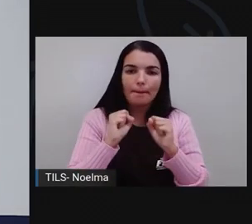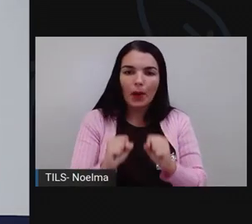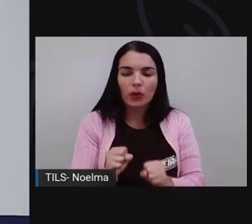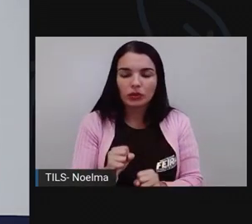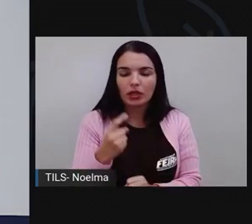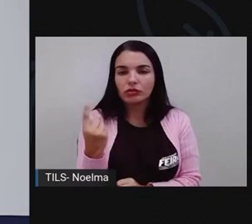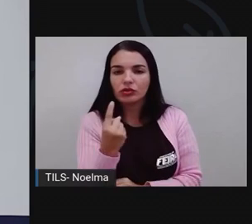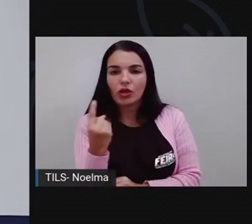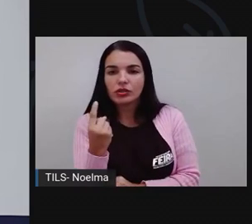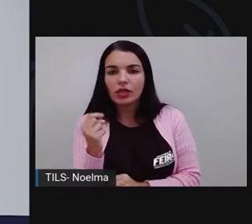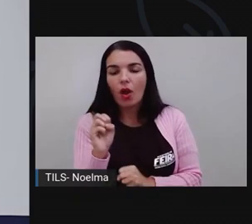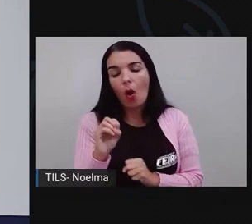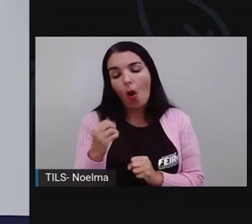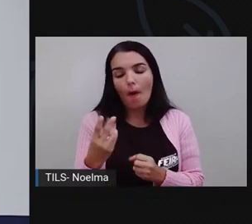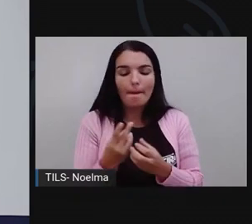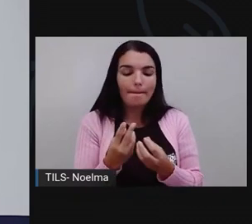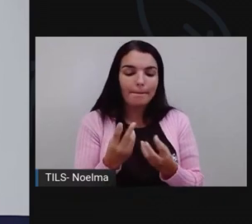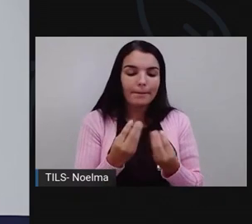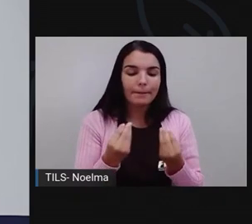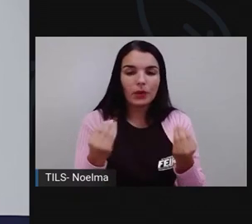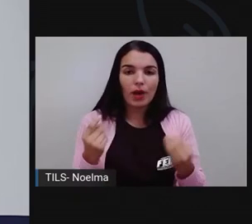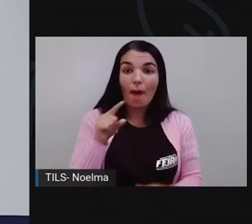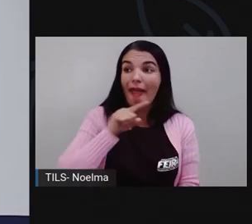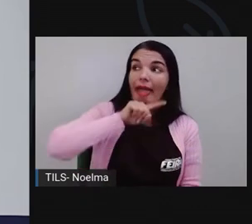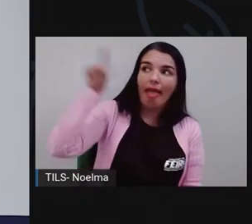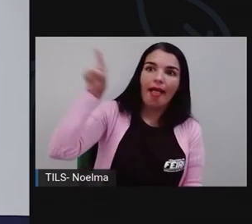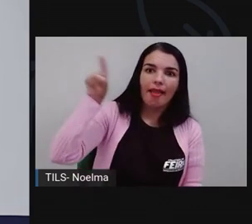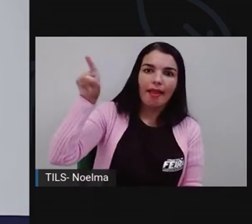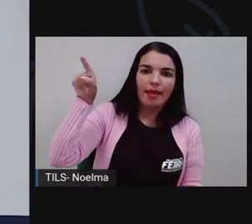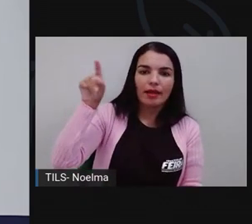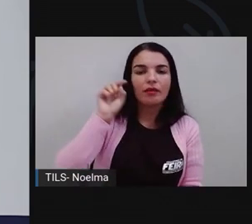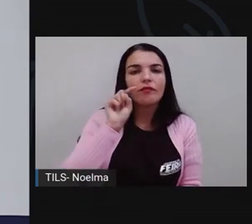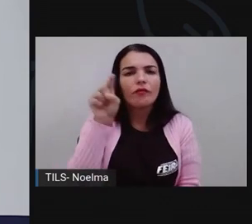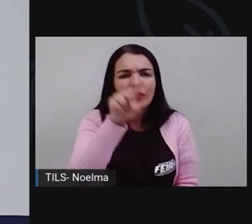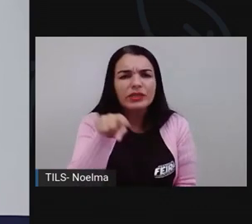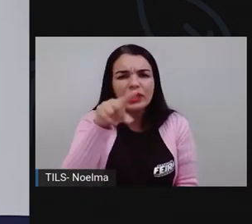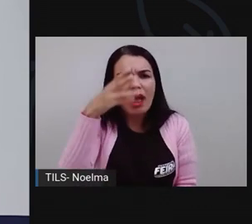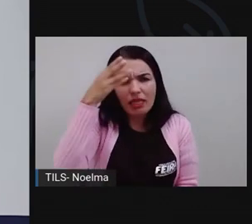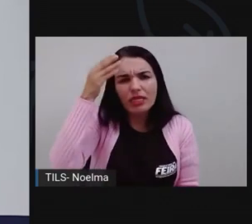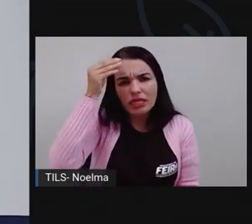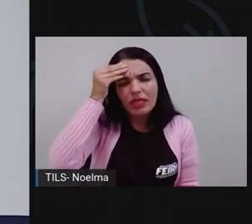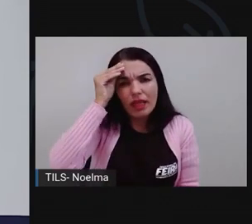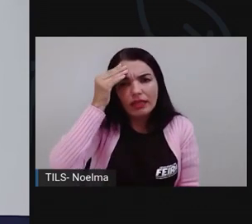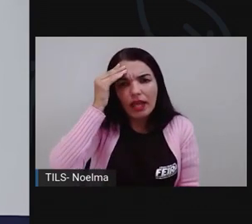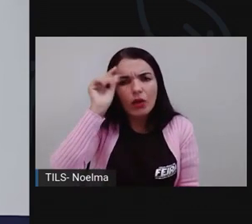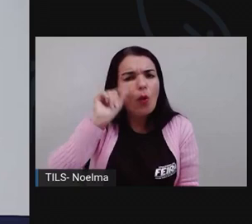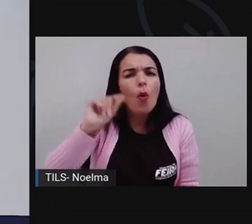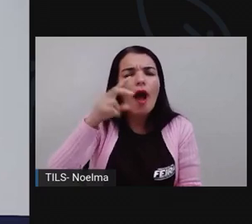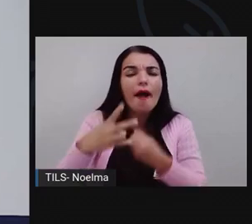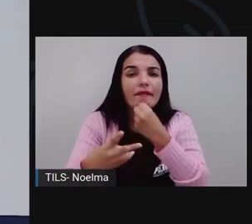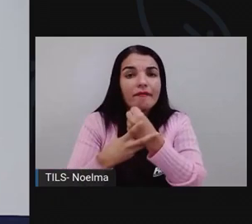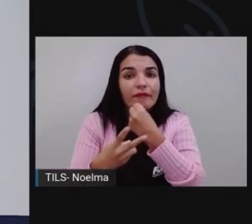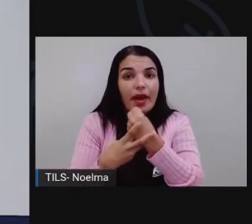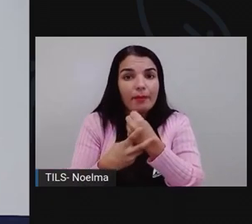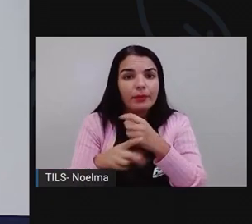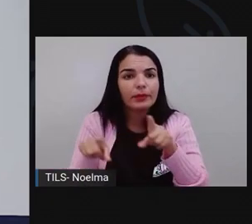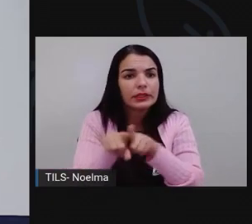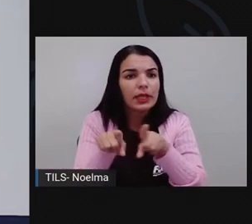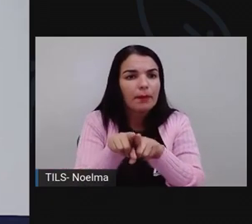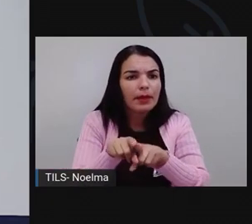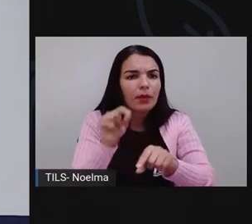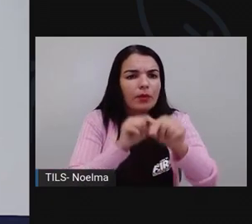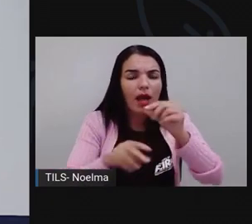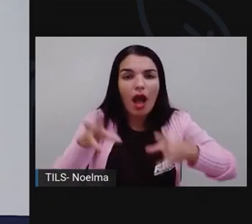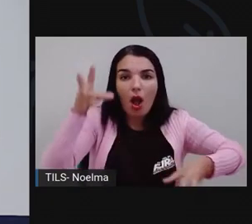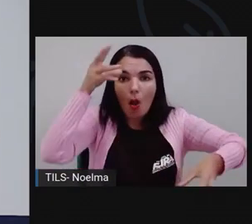elas no plural. Vocês entenderam o que é um verbo? E compreenderam que esse